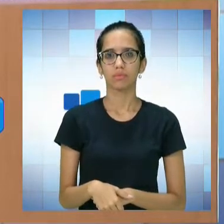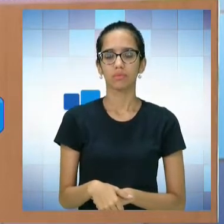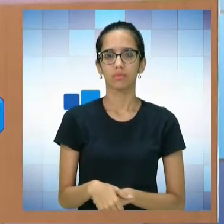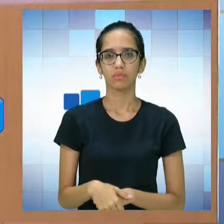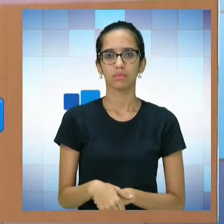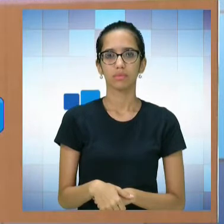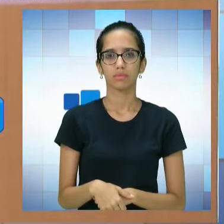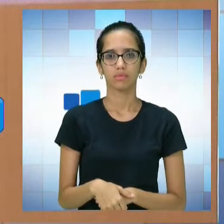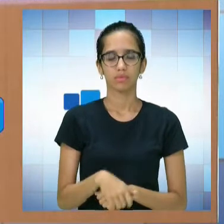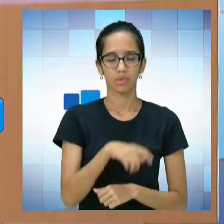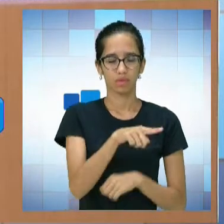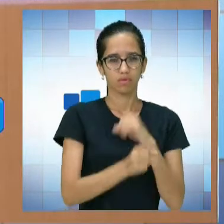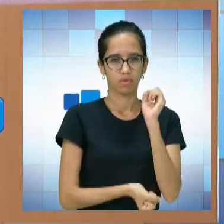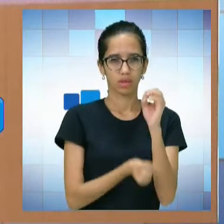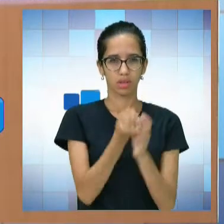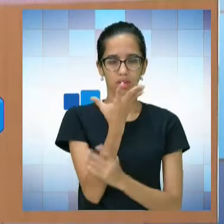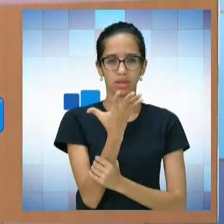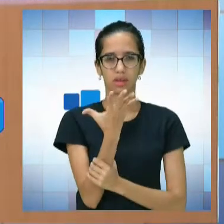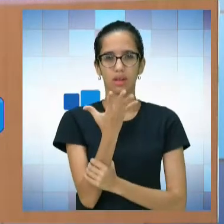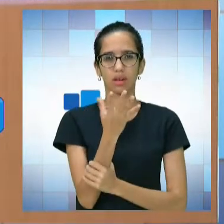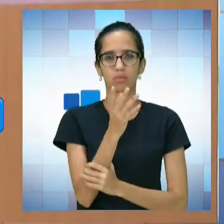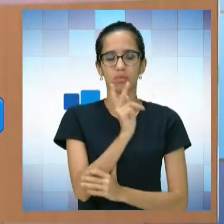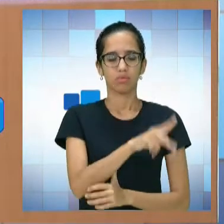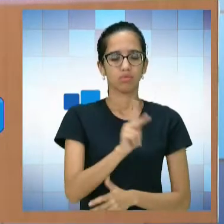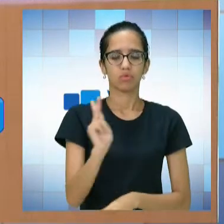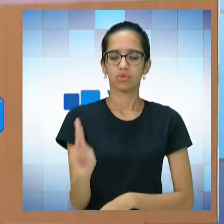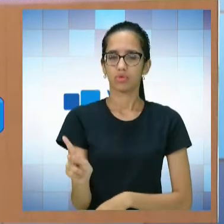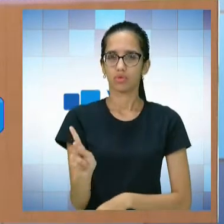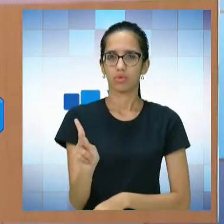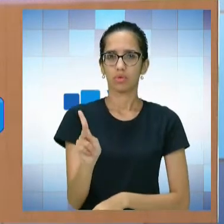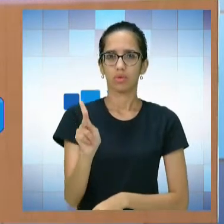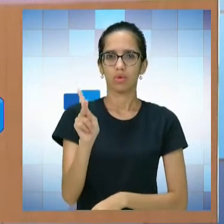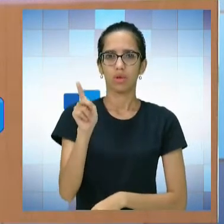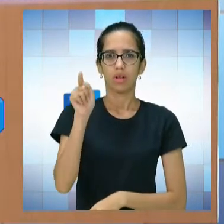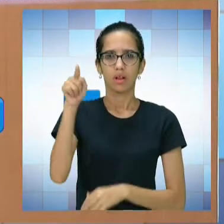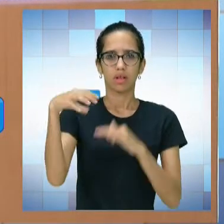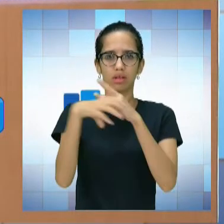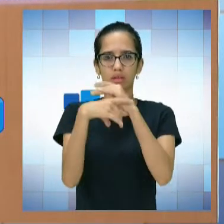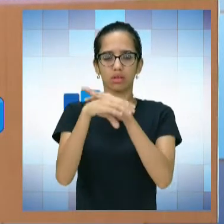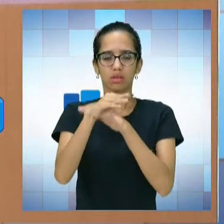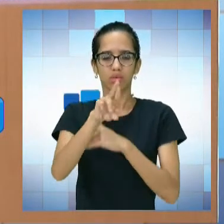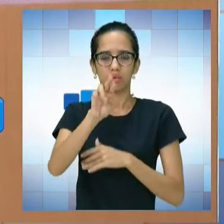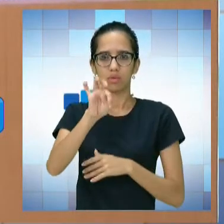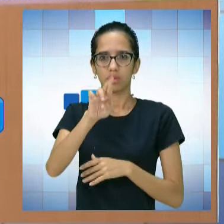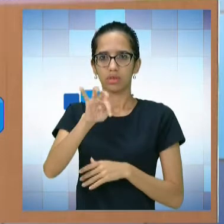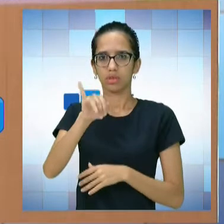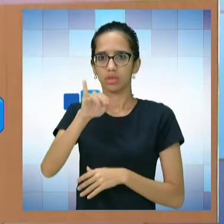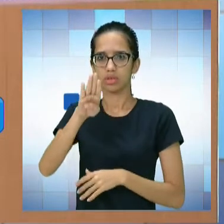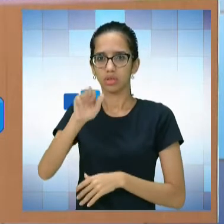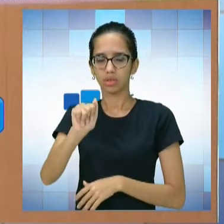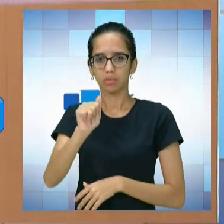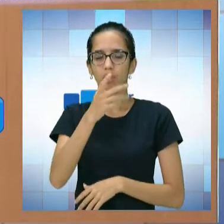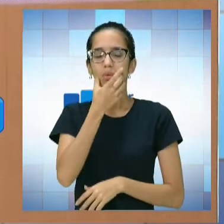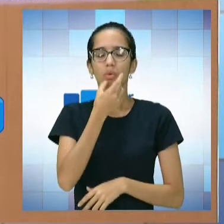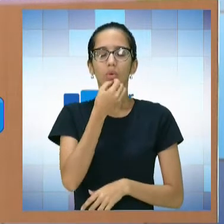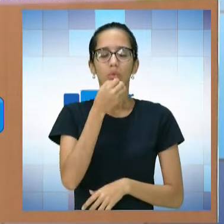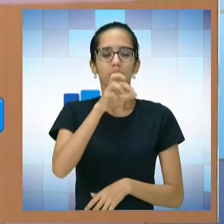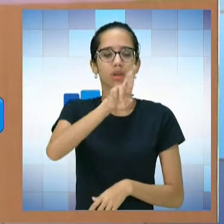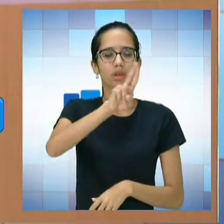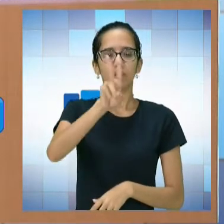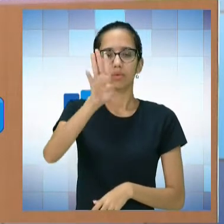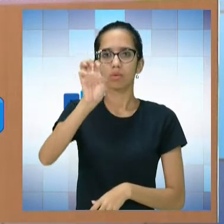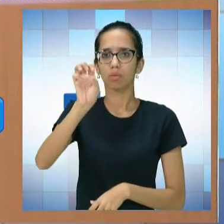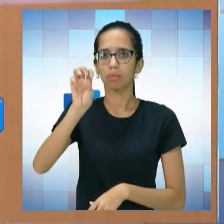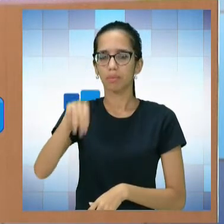recurso que foi criado por um professor de Curitiba, chamado Rubens Ferronato, que esse